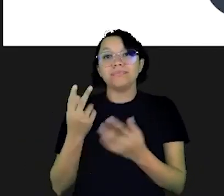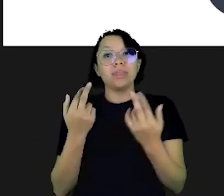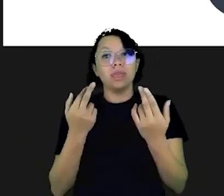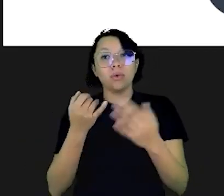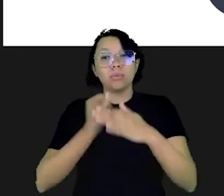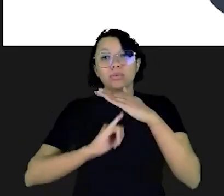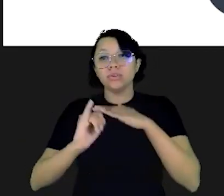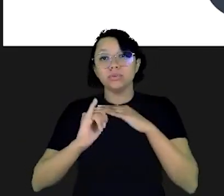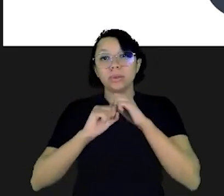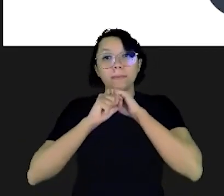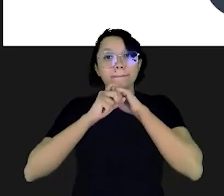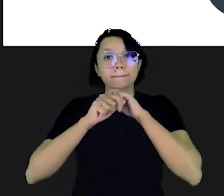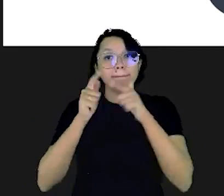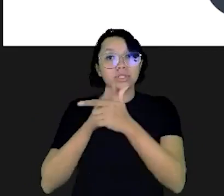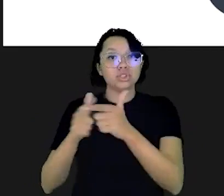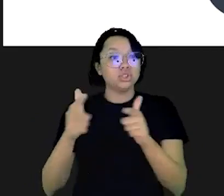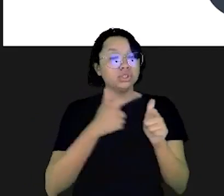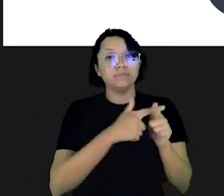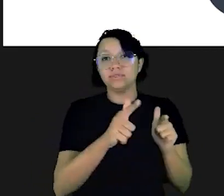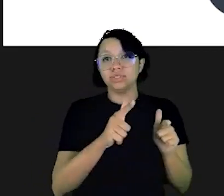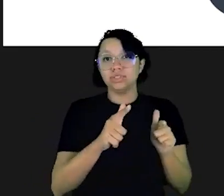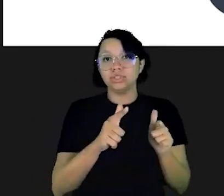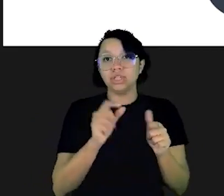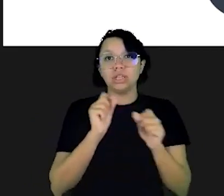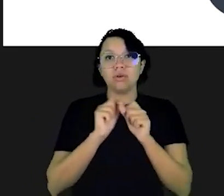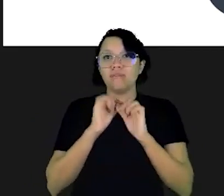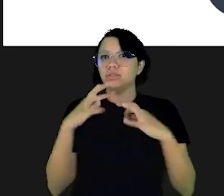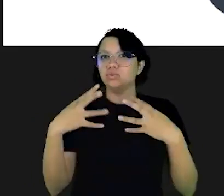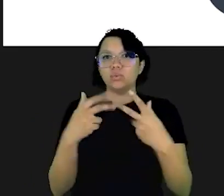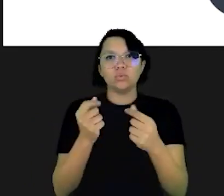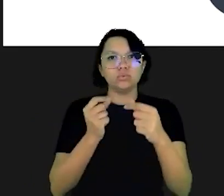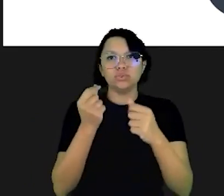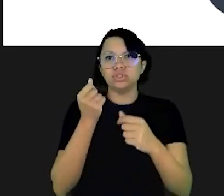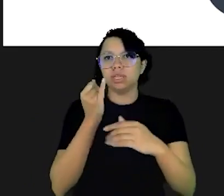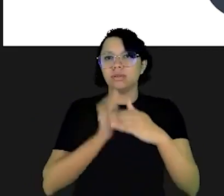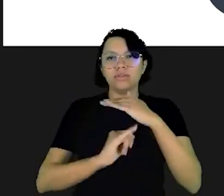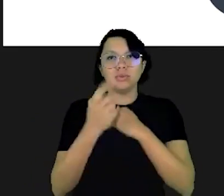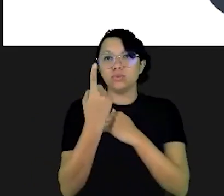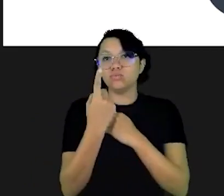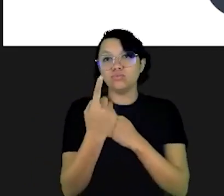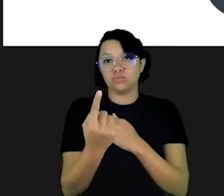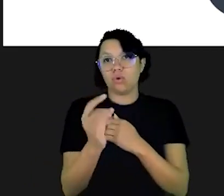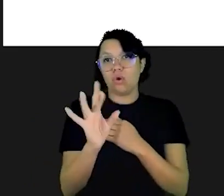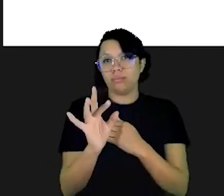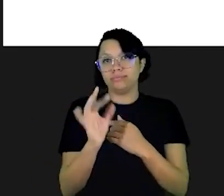Isso vale também para os investimentos. Diversifique. Não coloque tudo num cesto só.